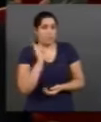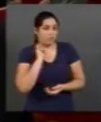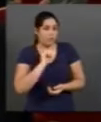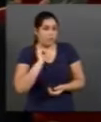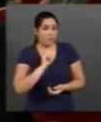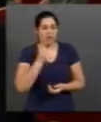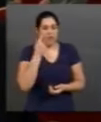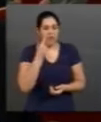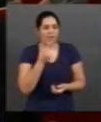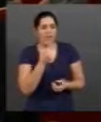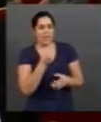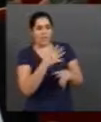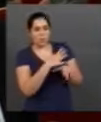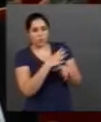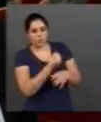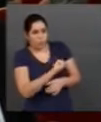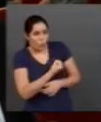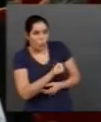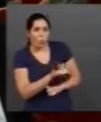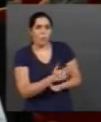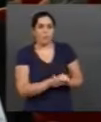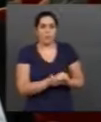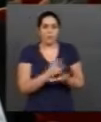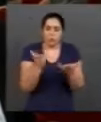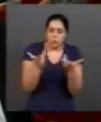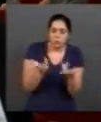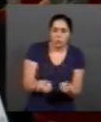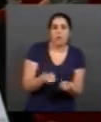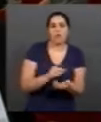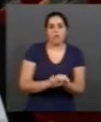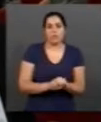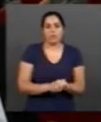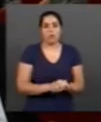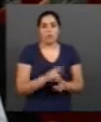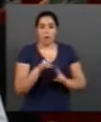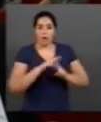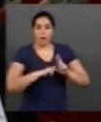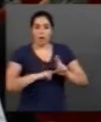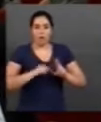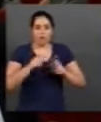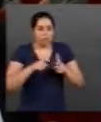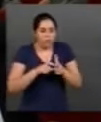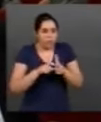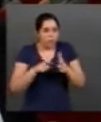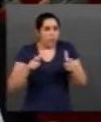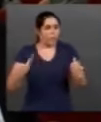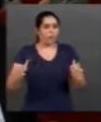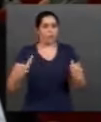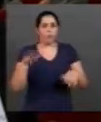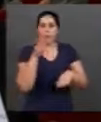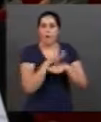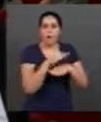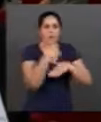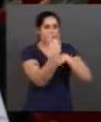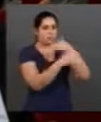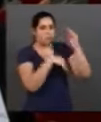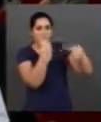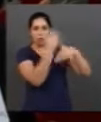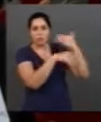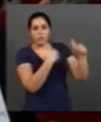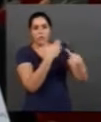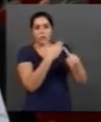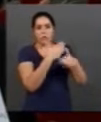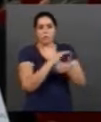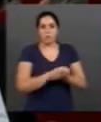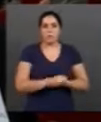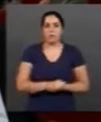qualificação. A Federal de Uberlândia é uma grande universidade, contribui muito para o desenvolvimento do Triângulo Mineiro, de